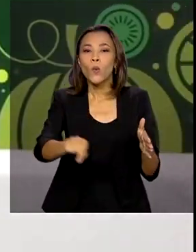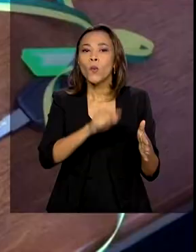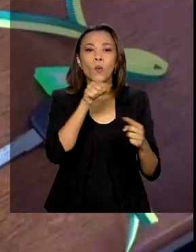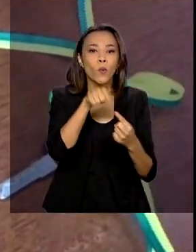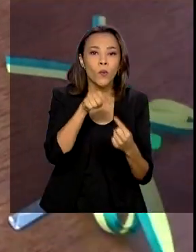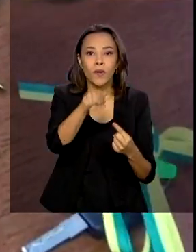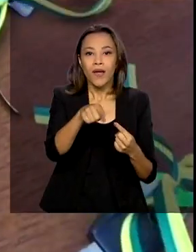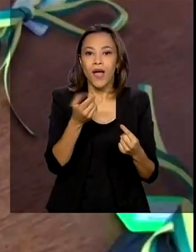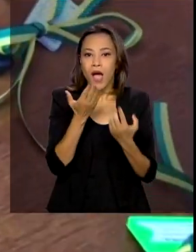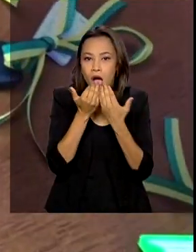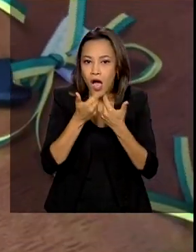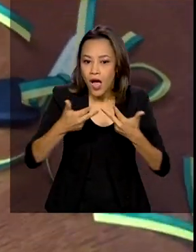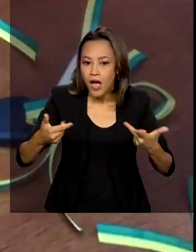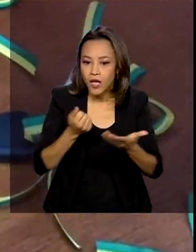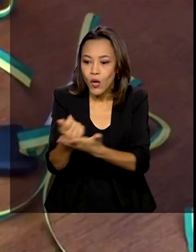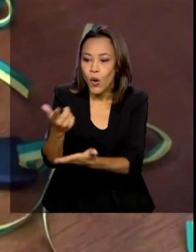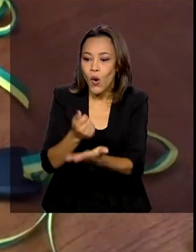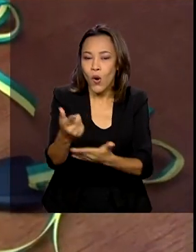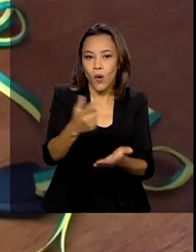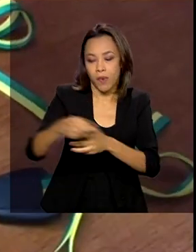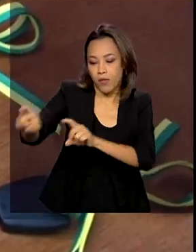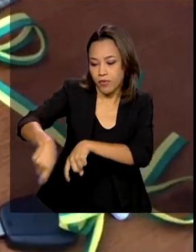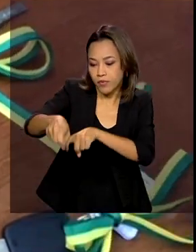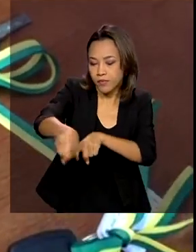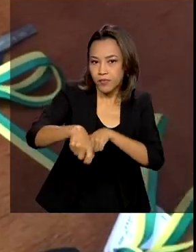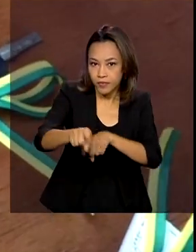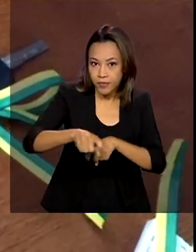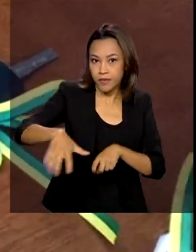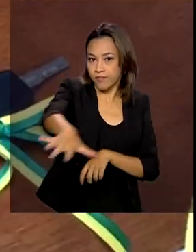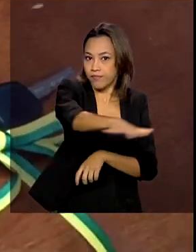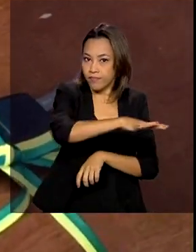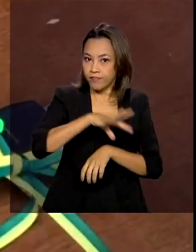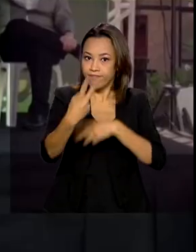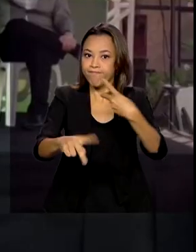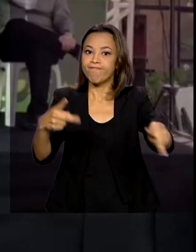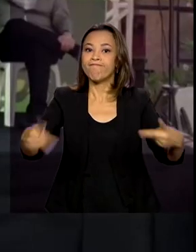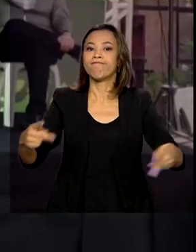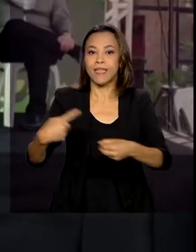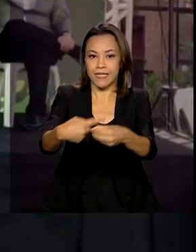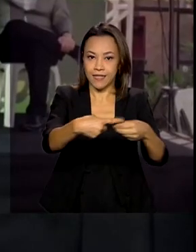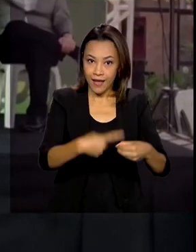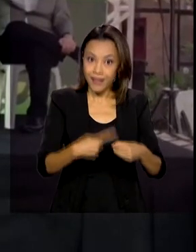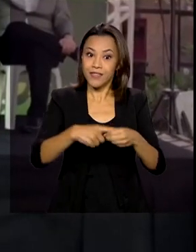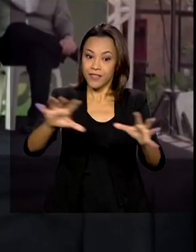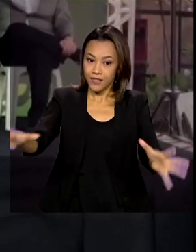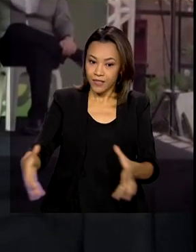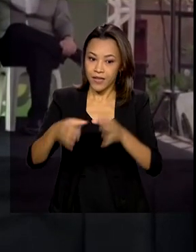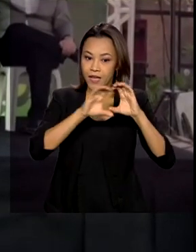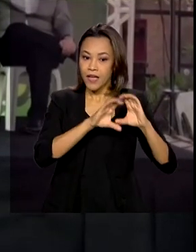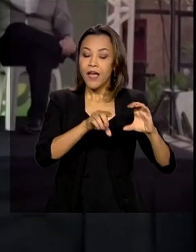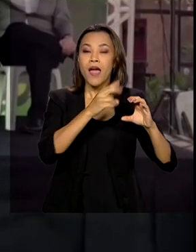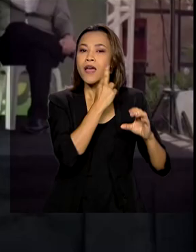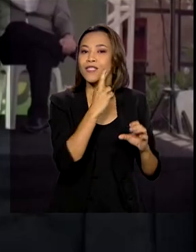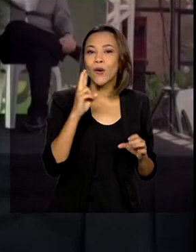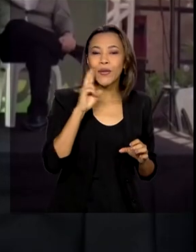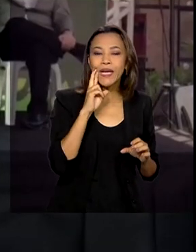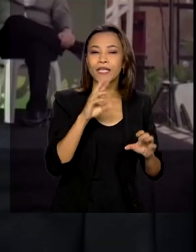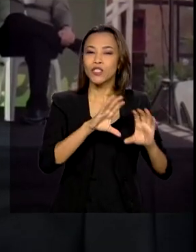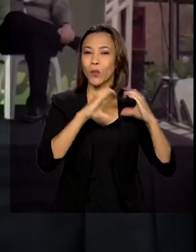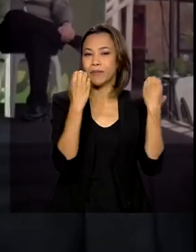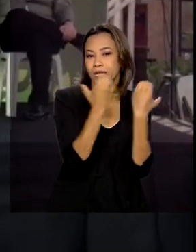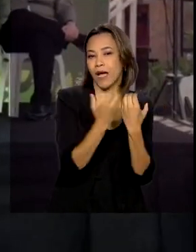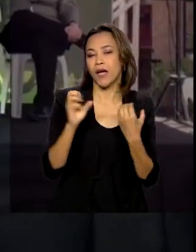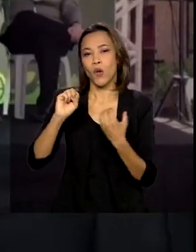alimentos, que compra produtos da agricultura familiar local e destina a restaurantes comunitários, e os abrigos ou famílias de baixa